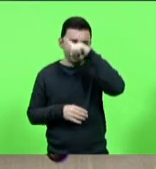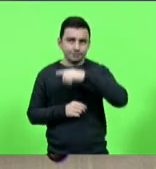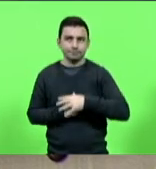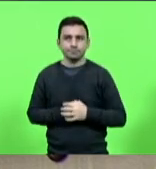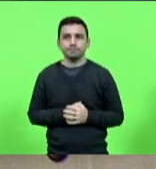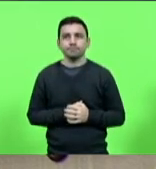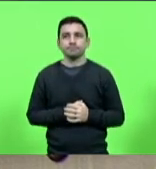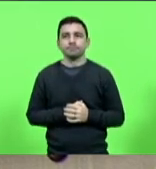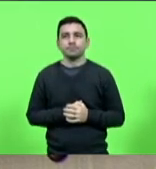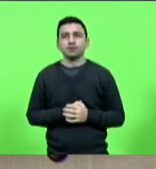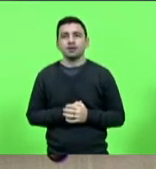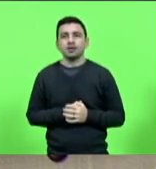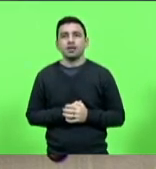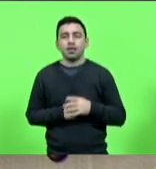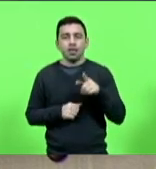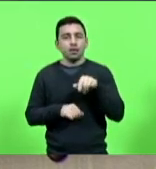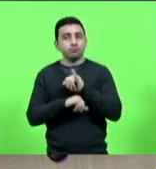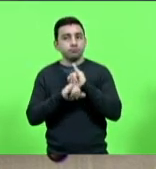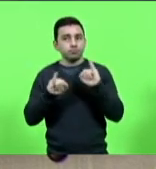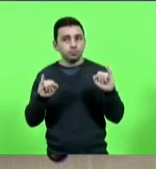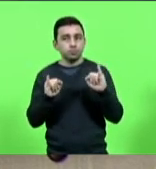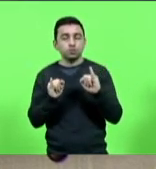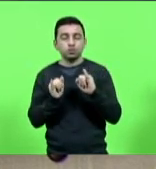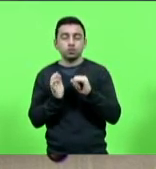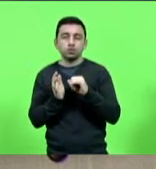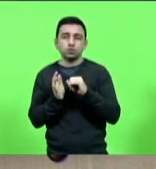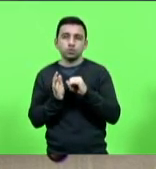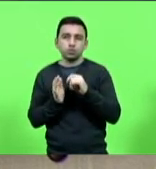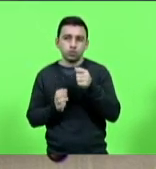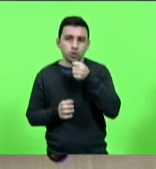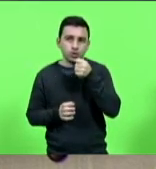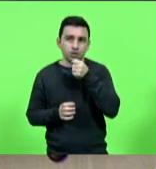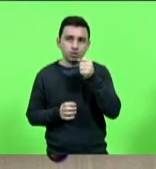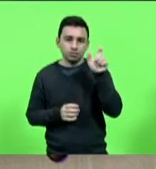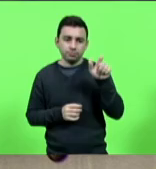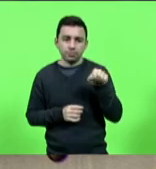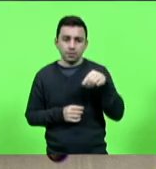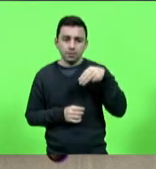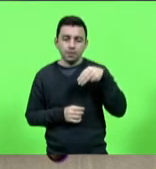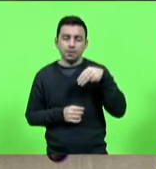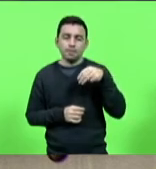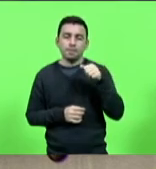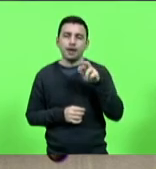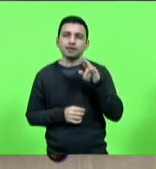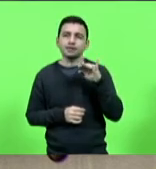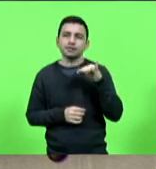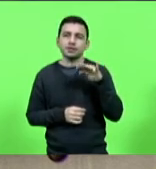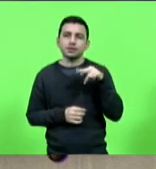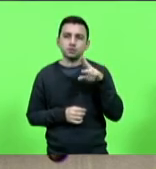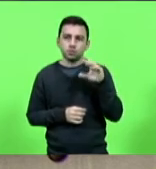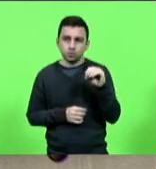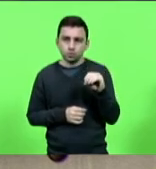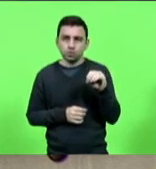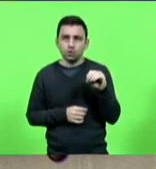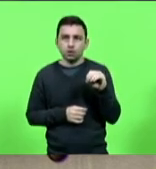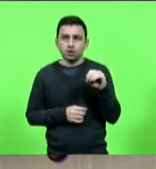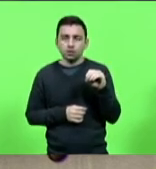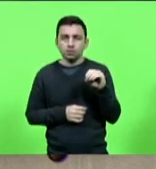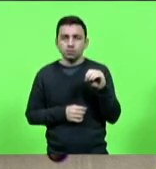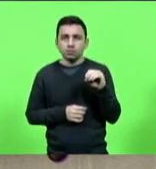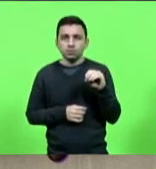Essa é uma reportagem do jornalista marciano do